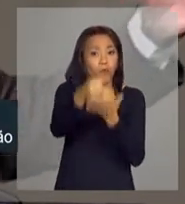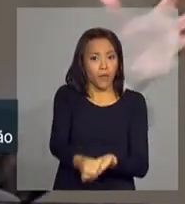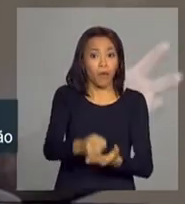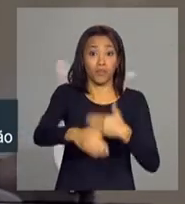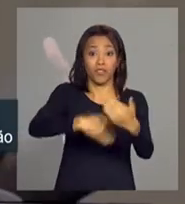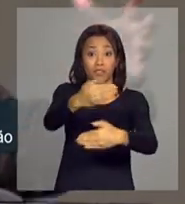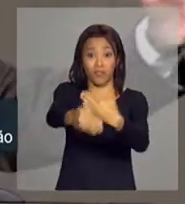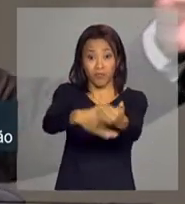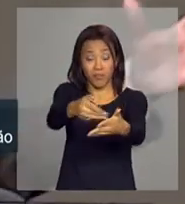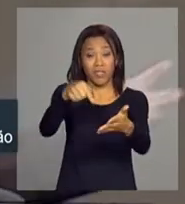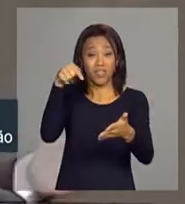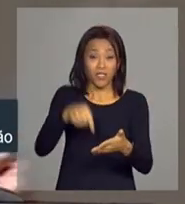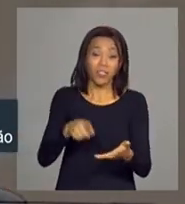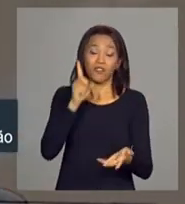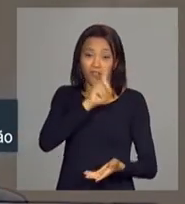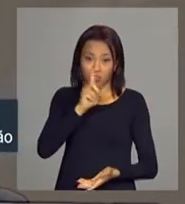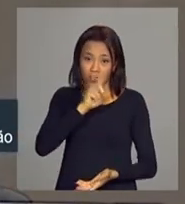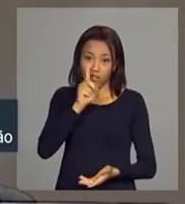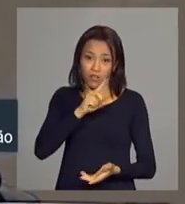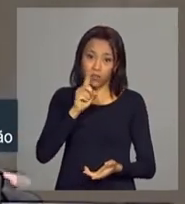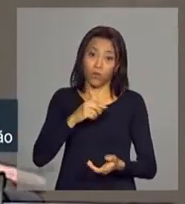fragmentação nesse